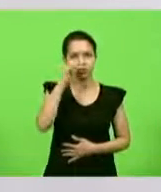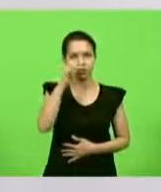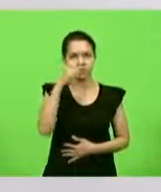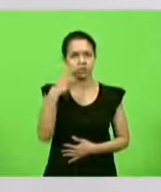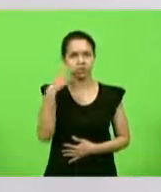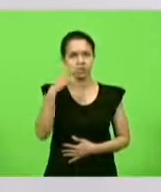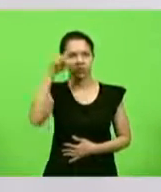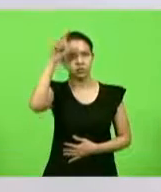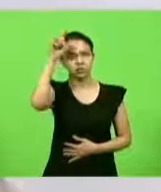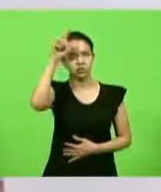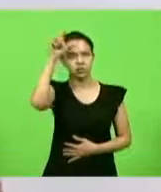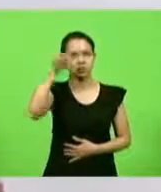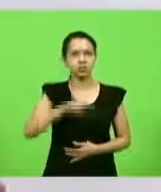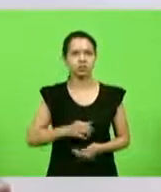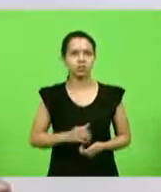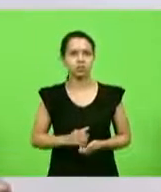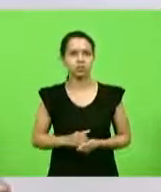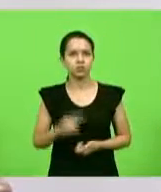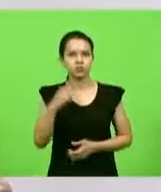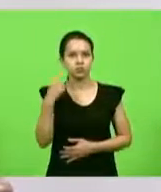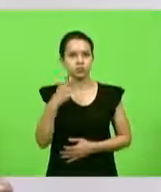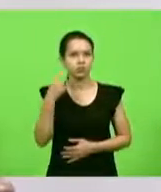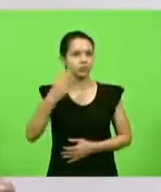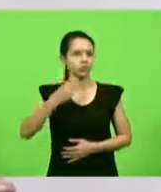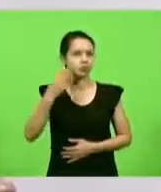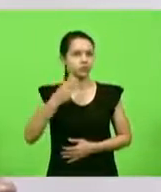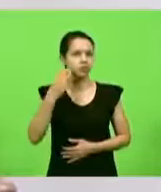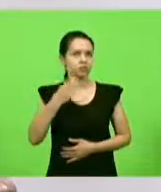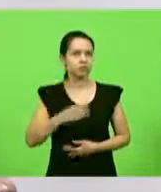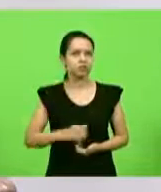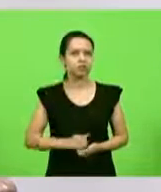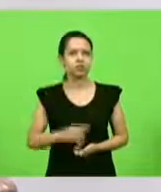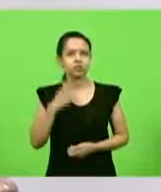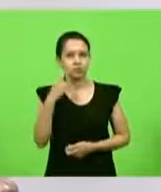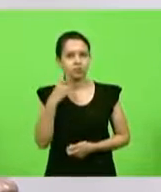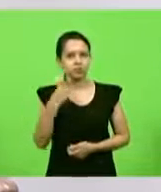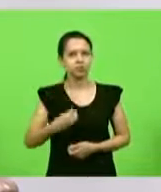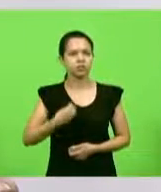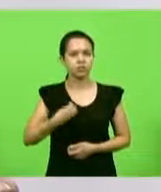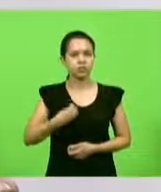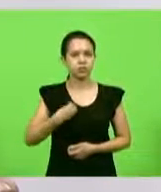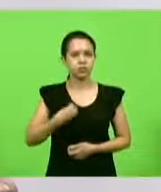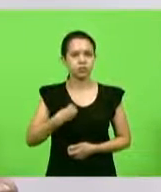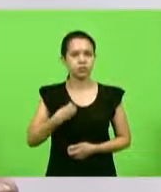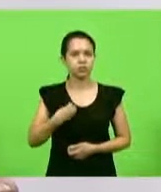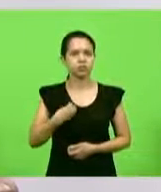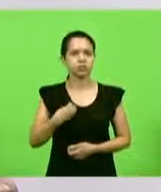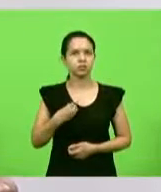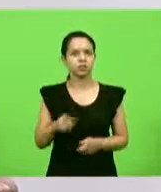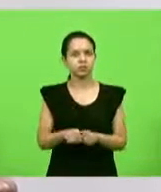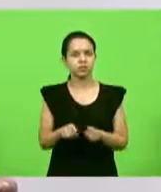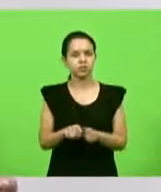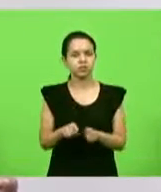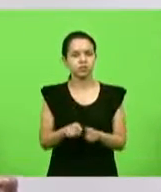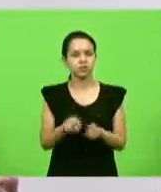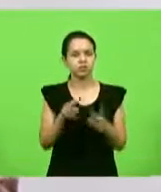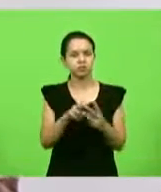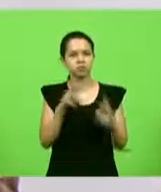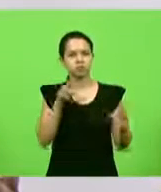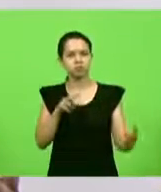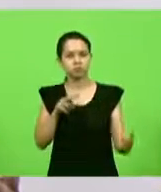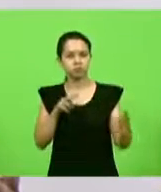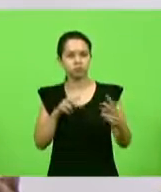Sargento Lima, deputado Márcio Machado, deputados que estão em office, ou seja, online,